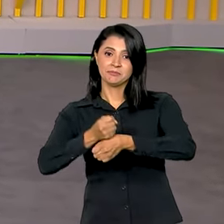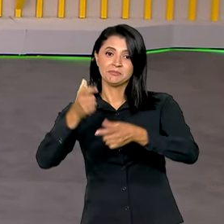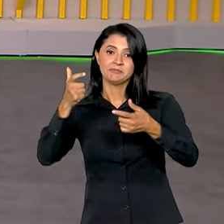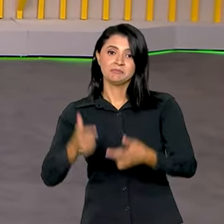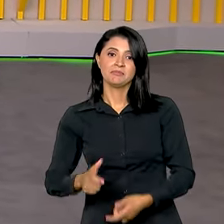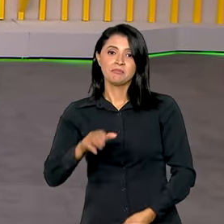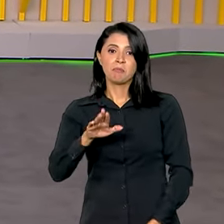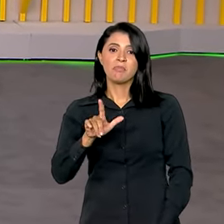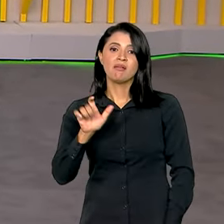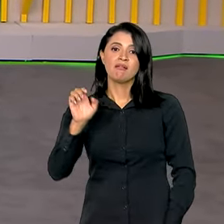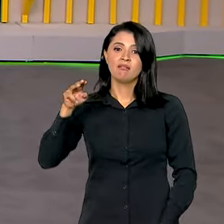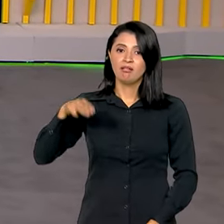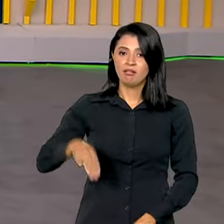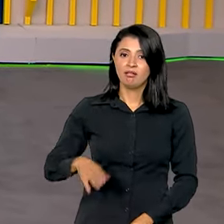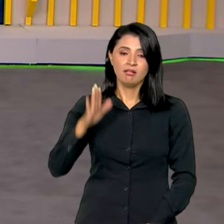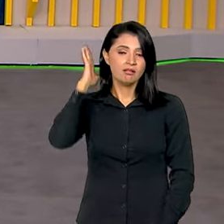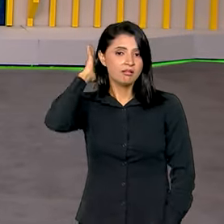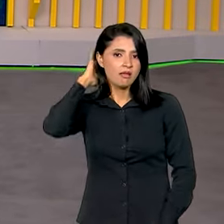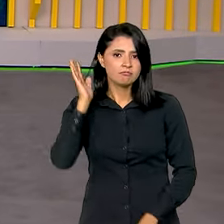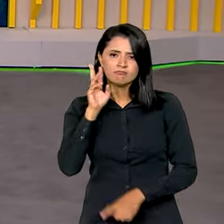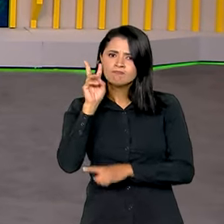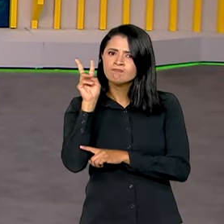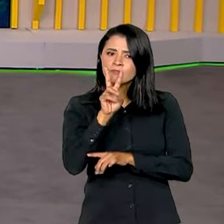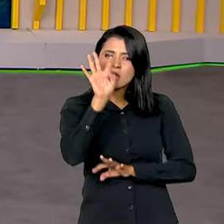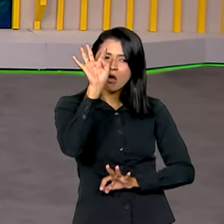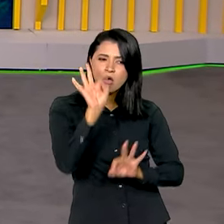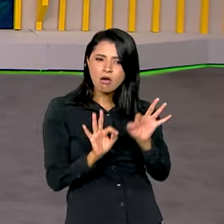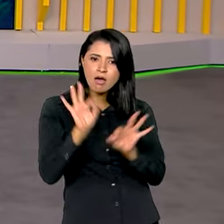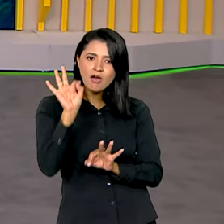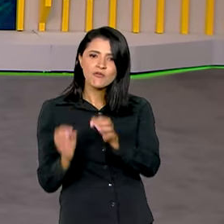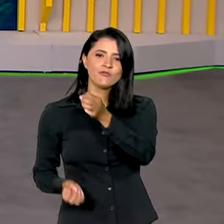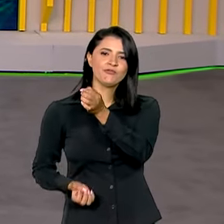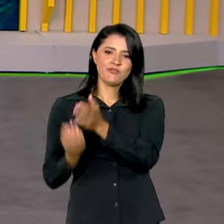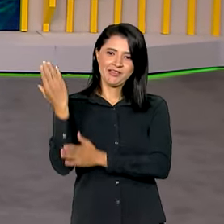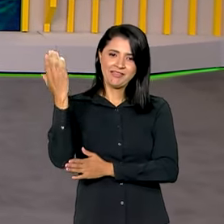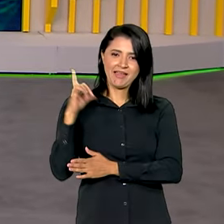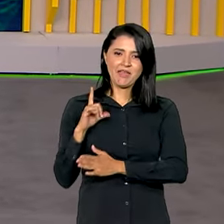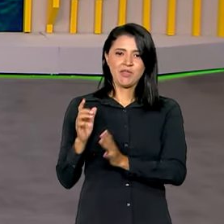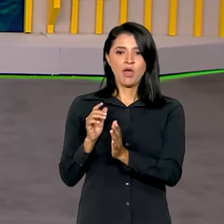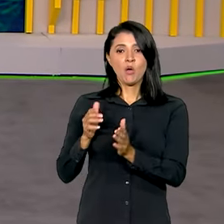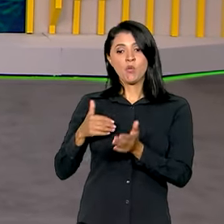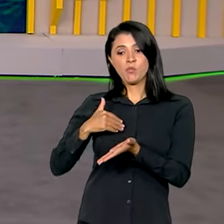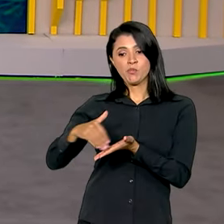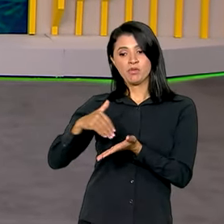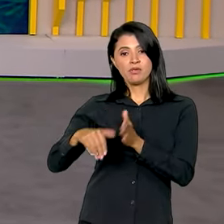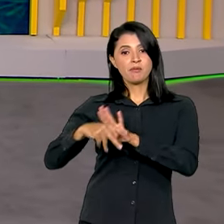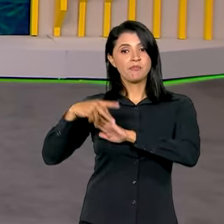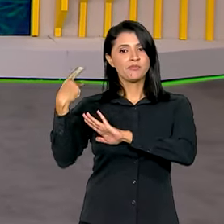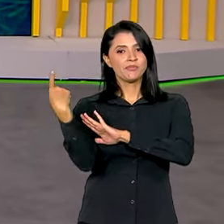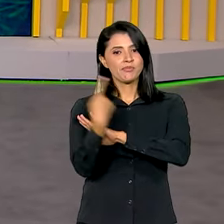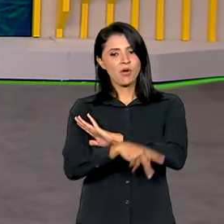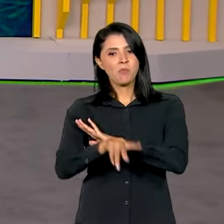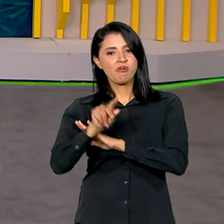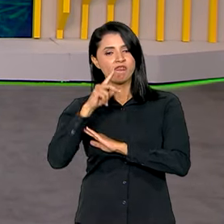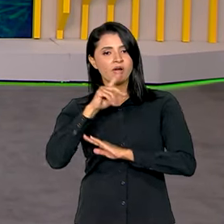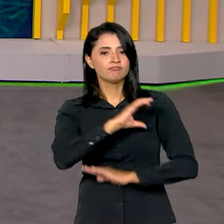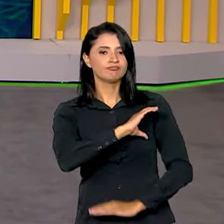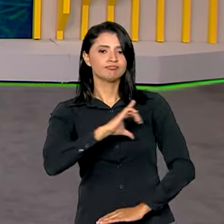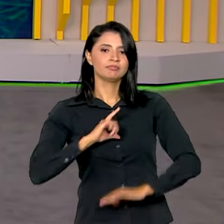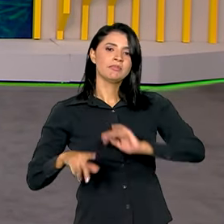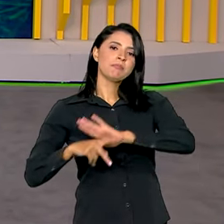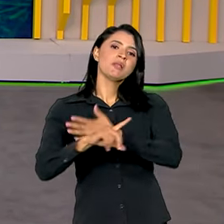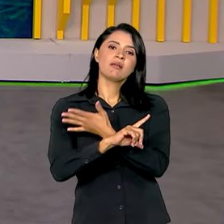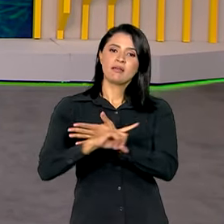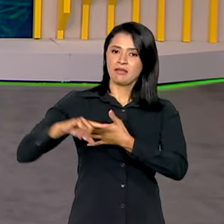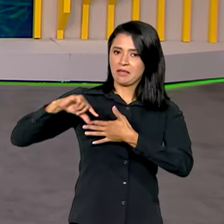Belém, no Pará. E para supervisionar a organização do evento, foi criada uma secretaria específica que vai ser coordenada pela